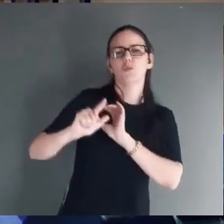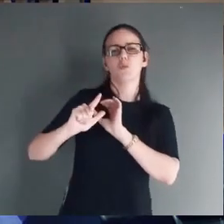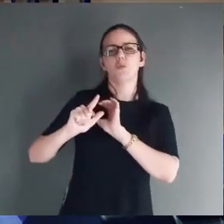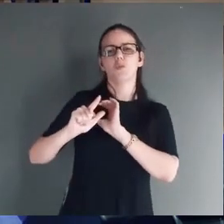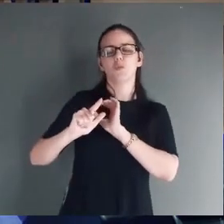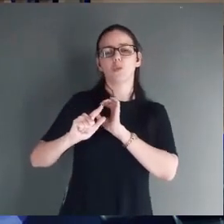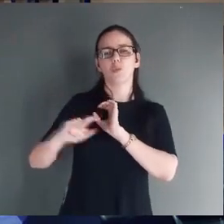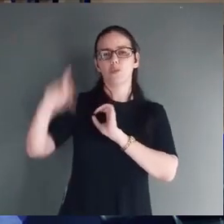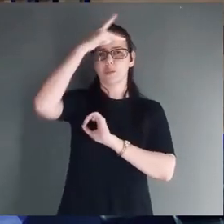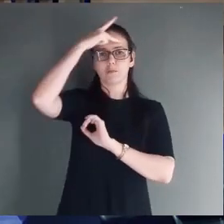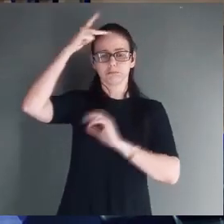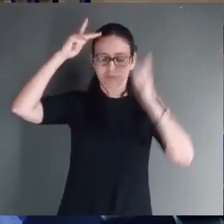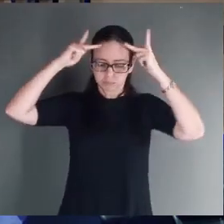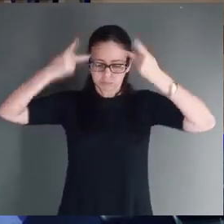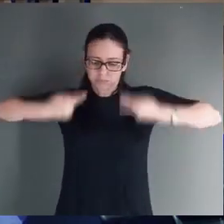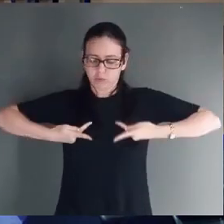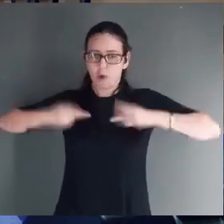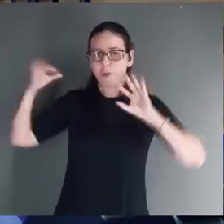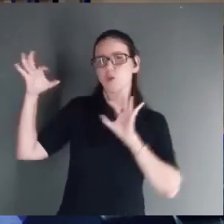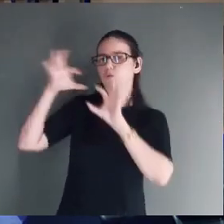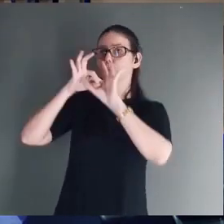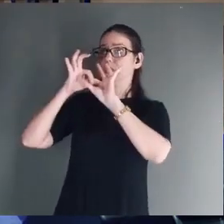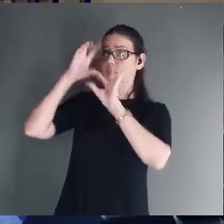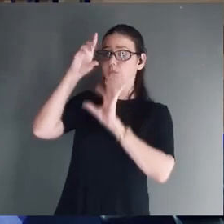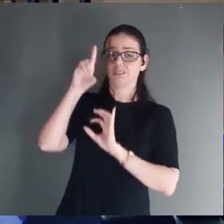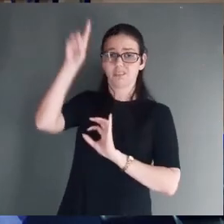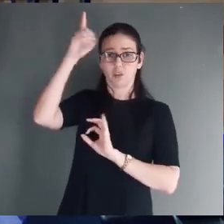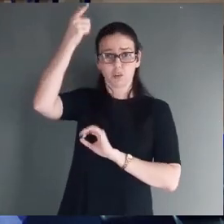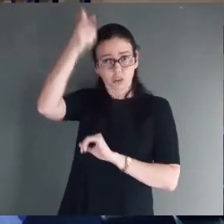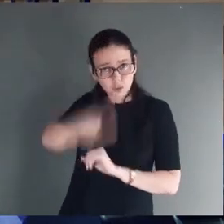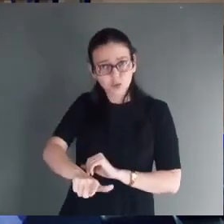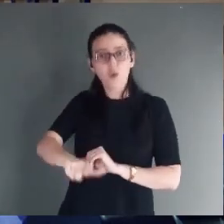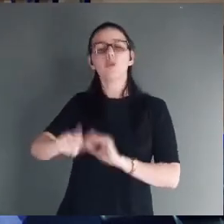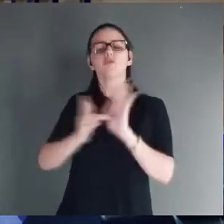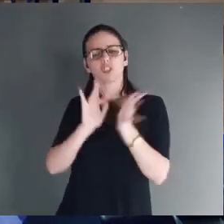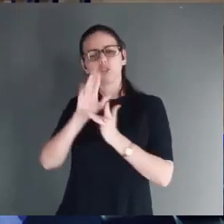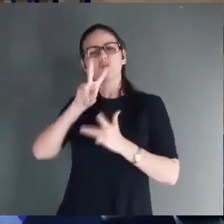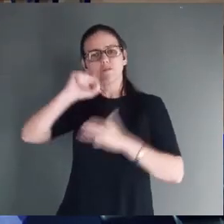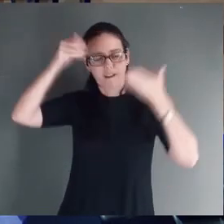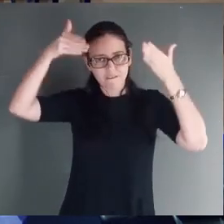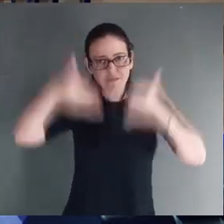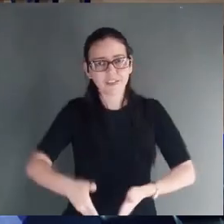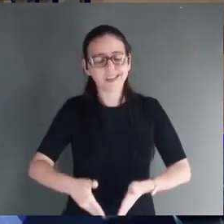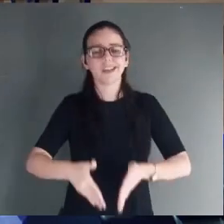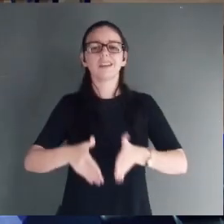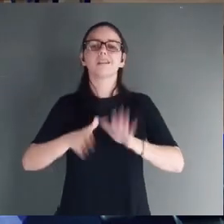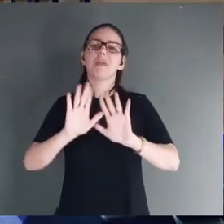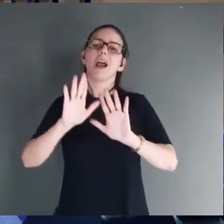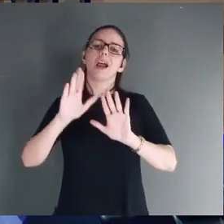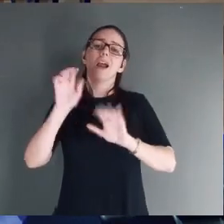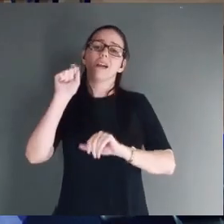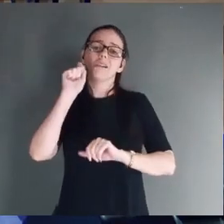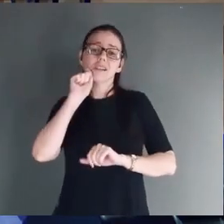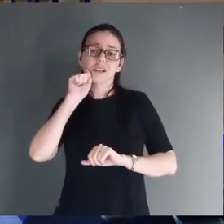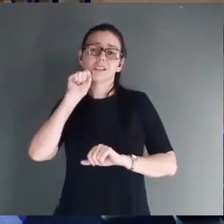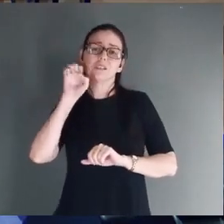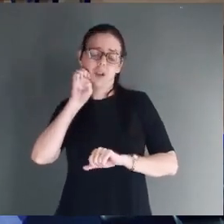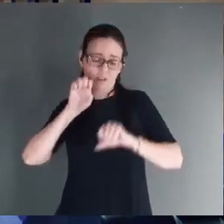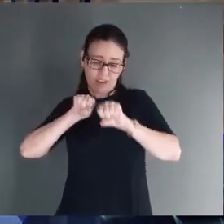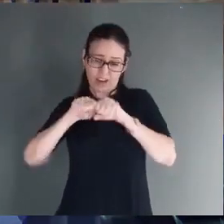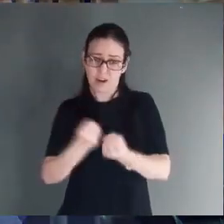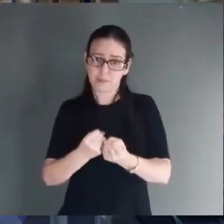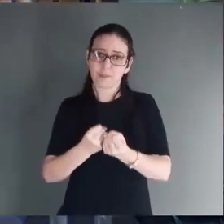rompido pelo pecado. Caminho esse que foi, quebrado, distorcido. E então, Deus começa,